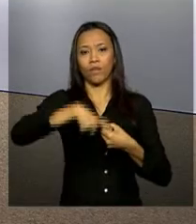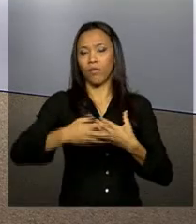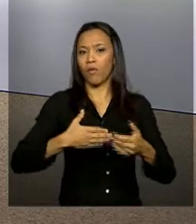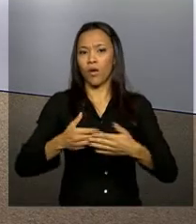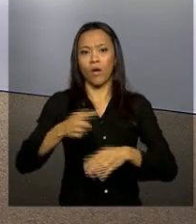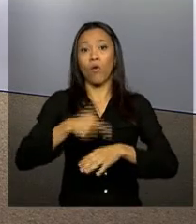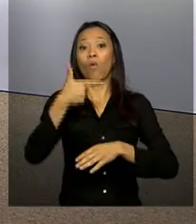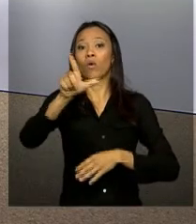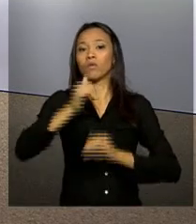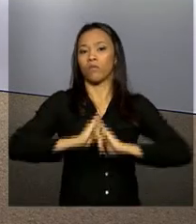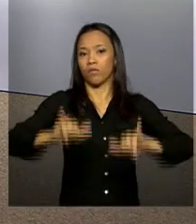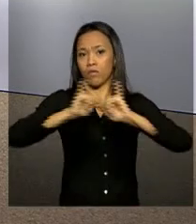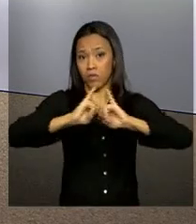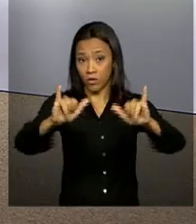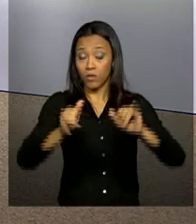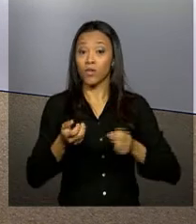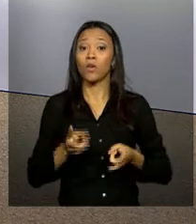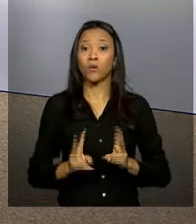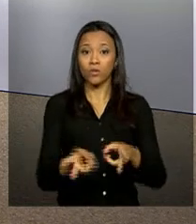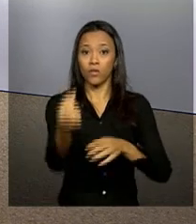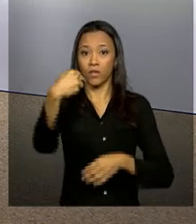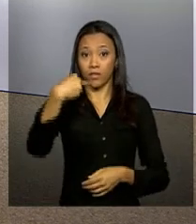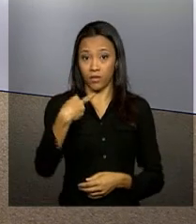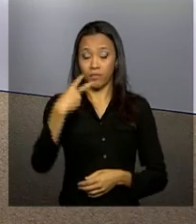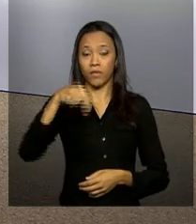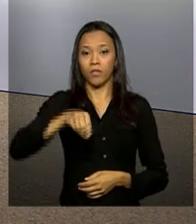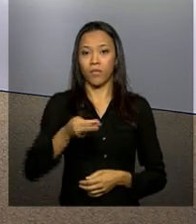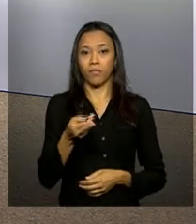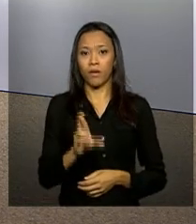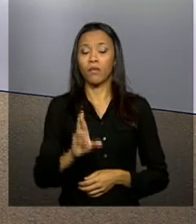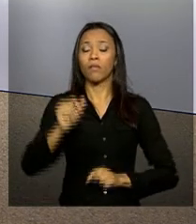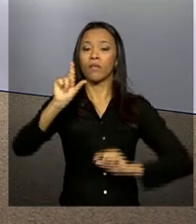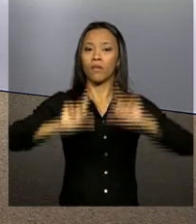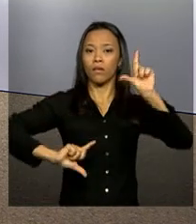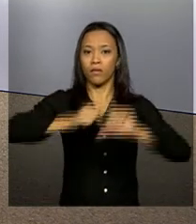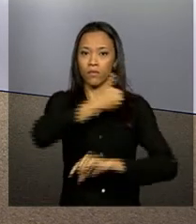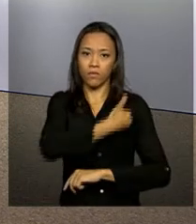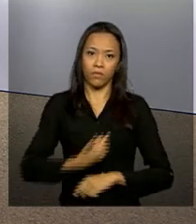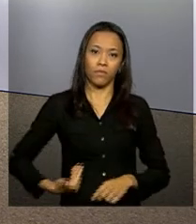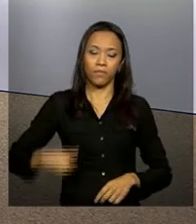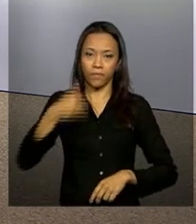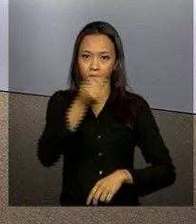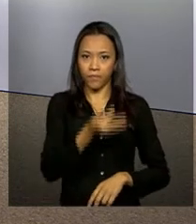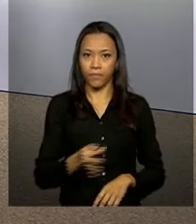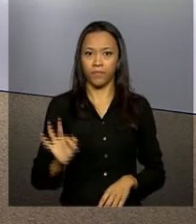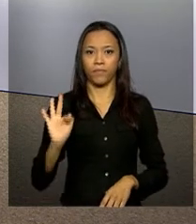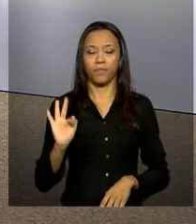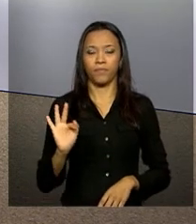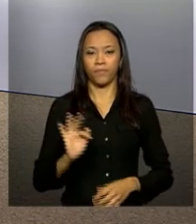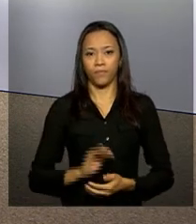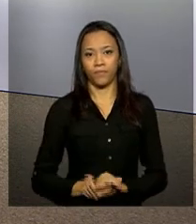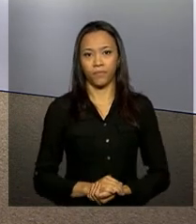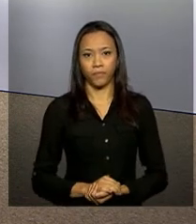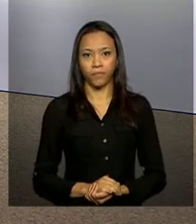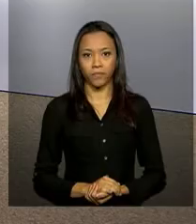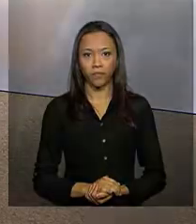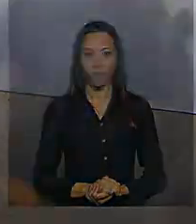a qualquer momento com outras informações. Continue com a gente aqui na NBR, a TV do Governo Federal. Tchau.